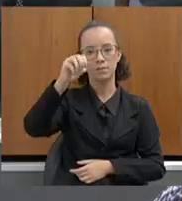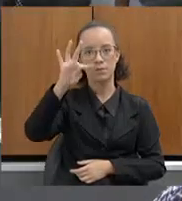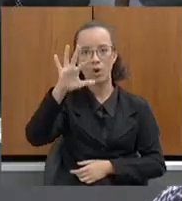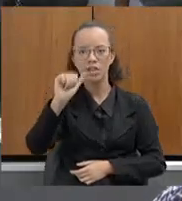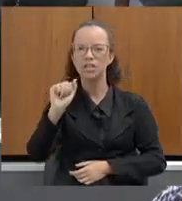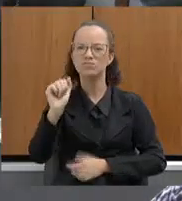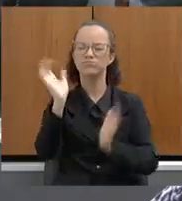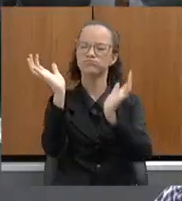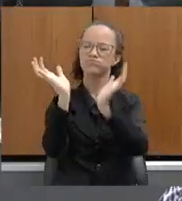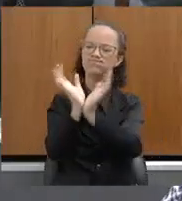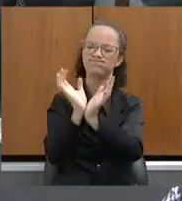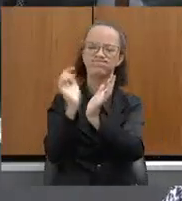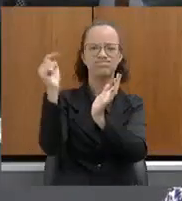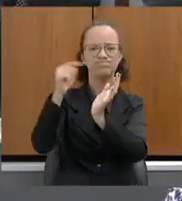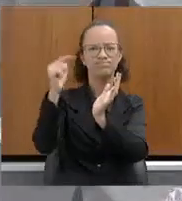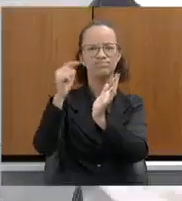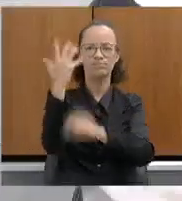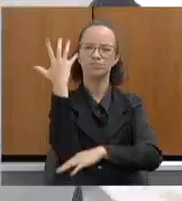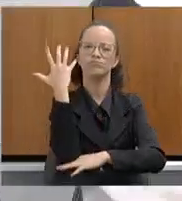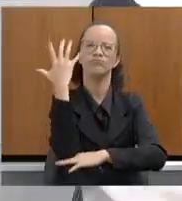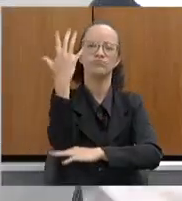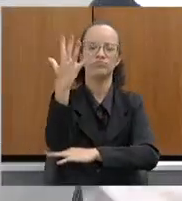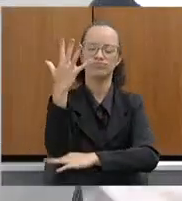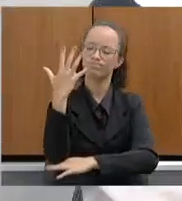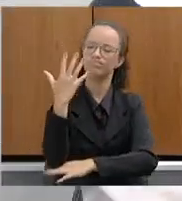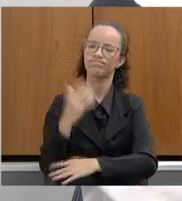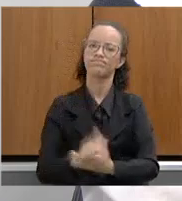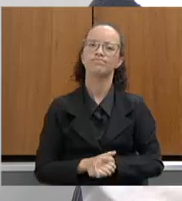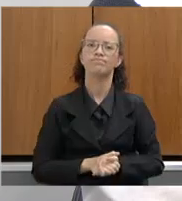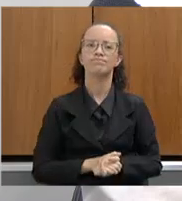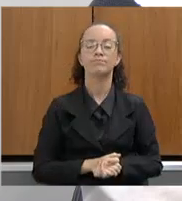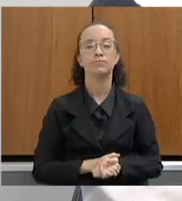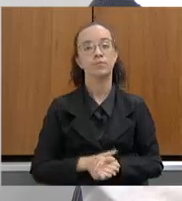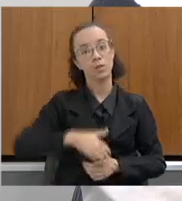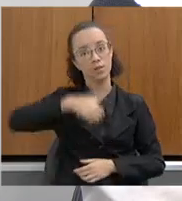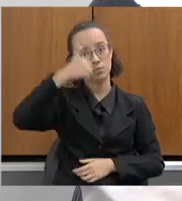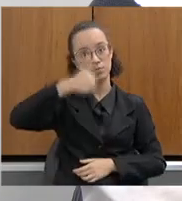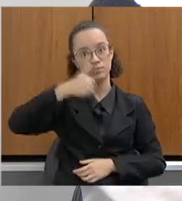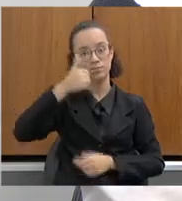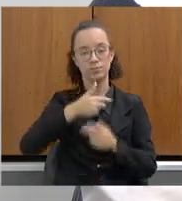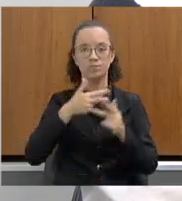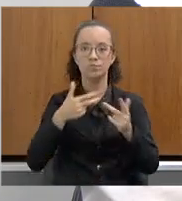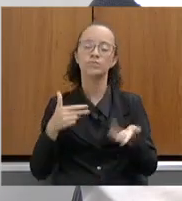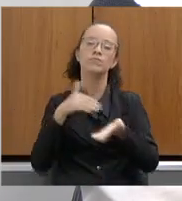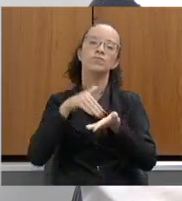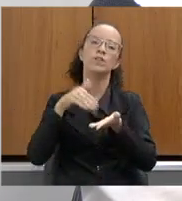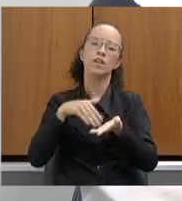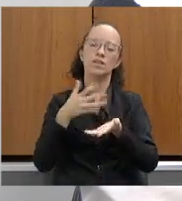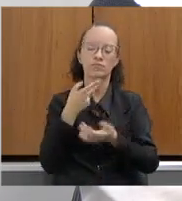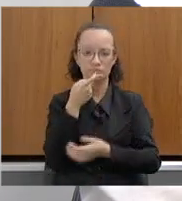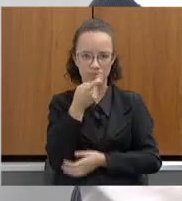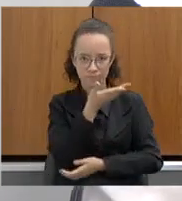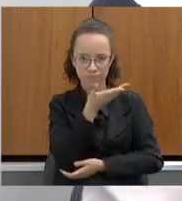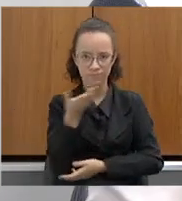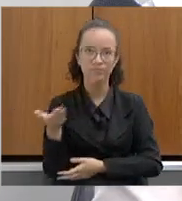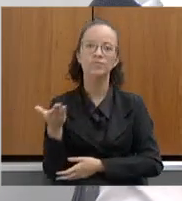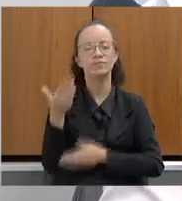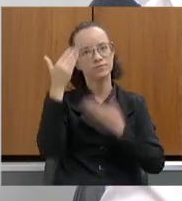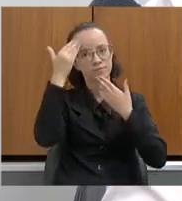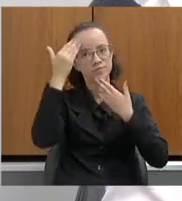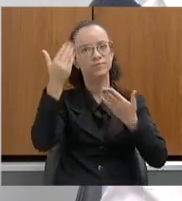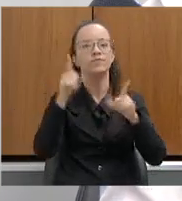equipe do meio ambiente maravilhosa. Primeiramente, secretário, eu quero registrar aqui e